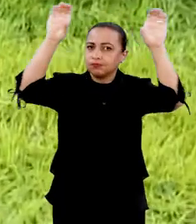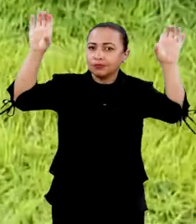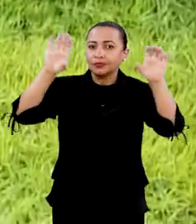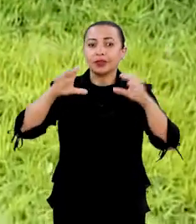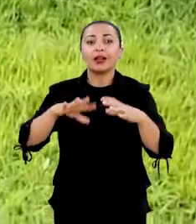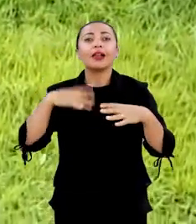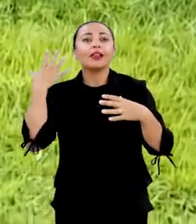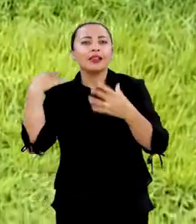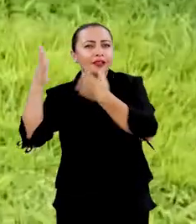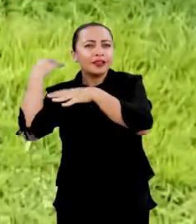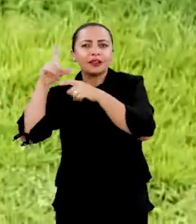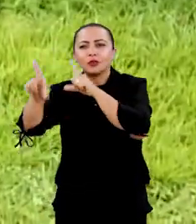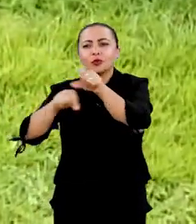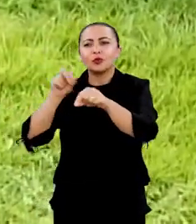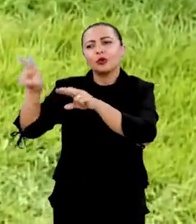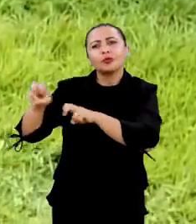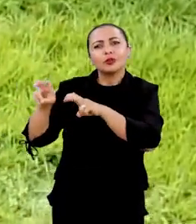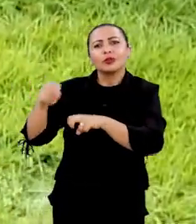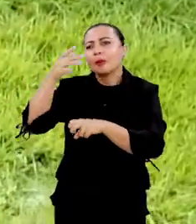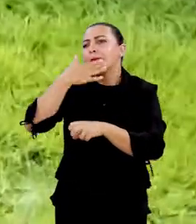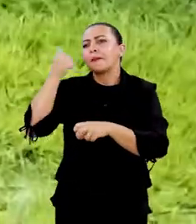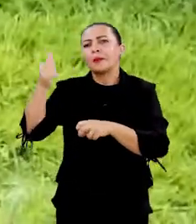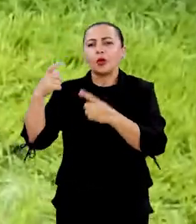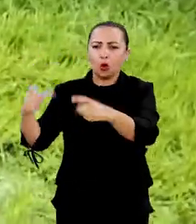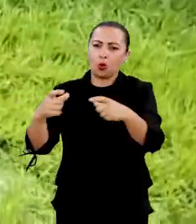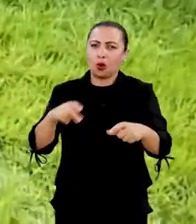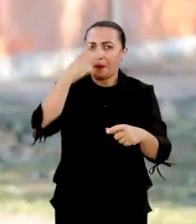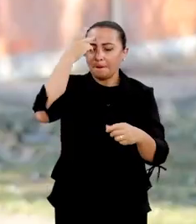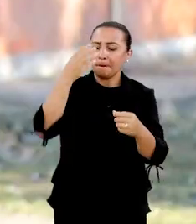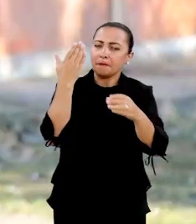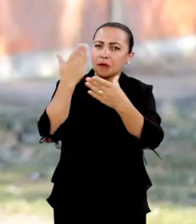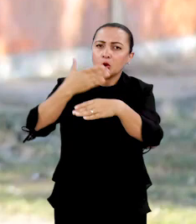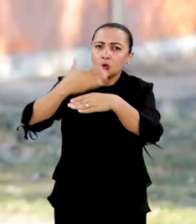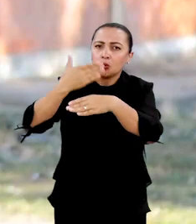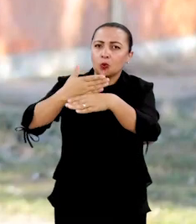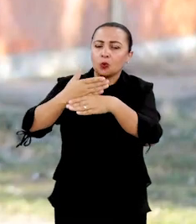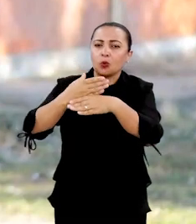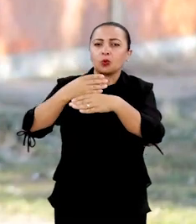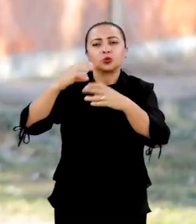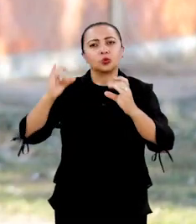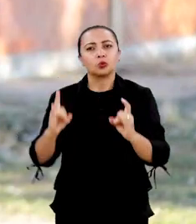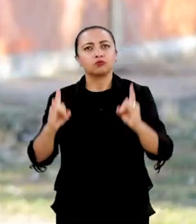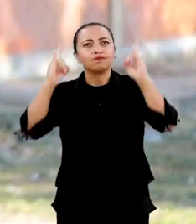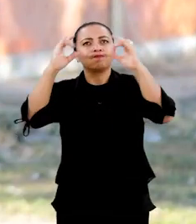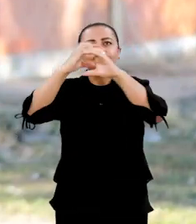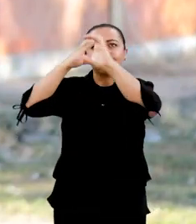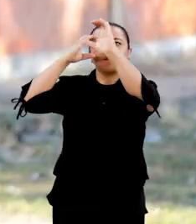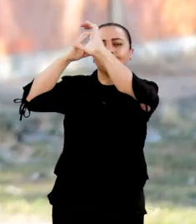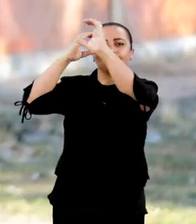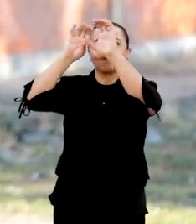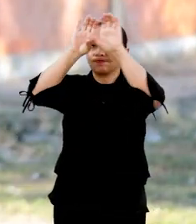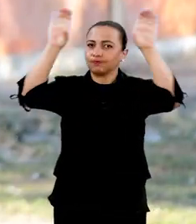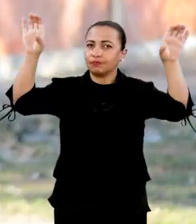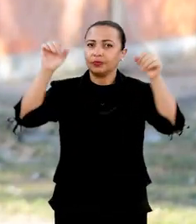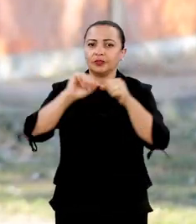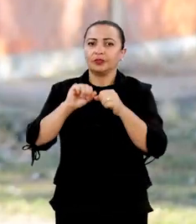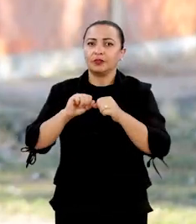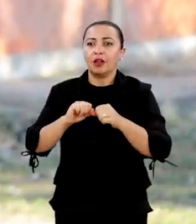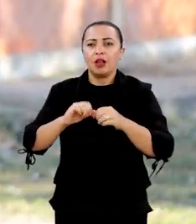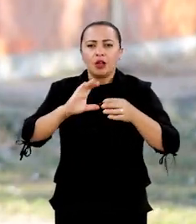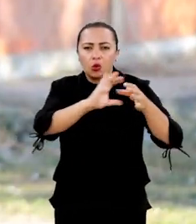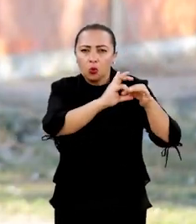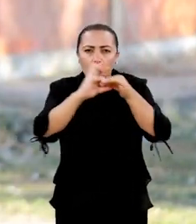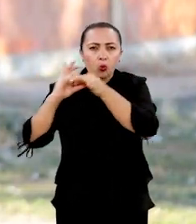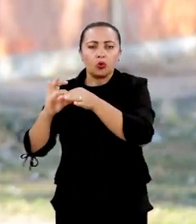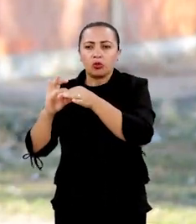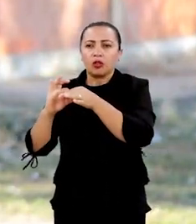época, escolheram este sítio como o melhor local para construirmos o observatório espacial. Fizemos um